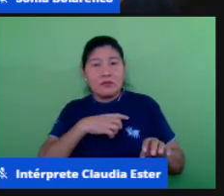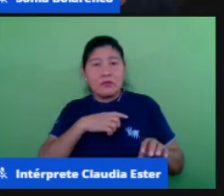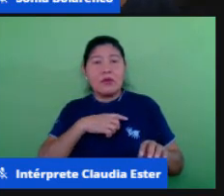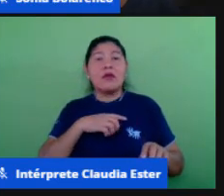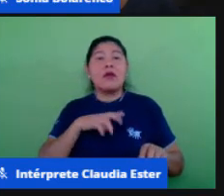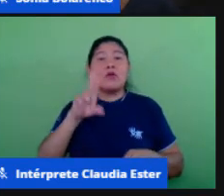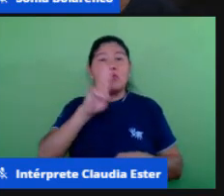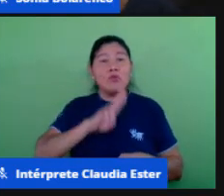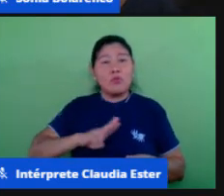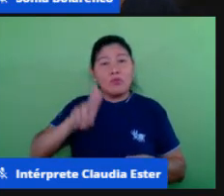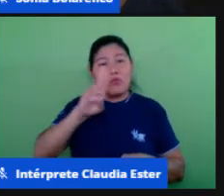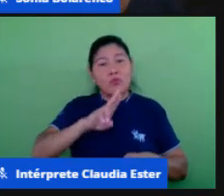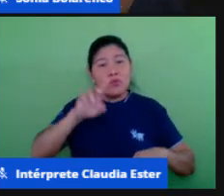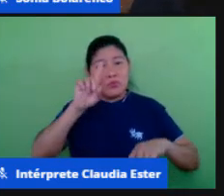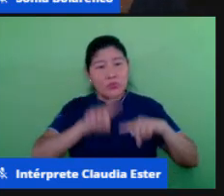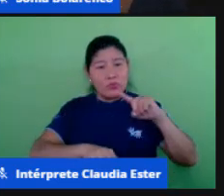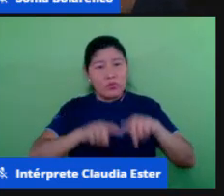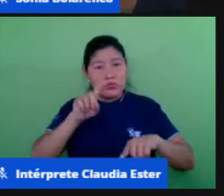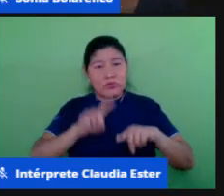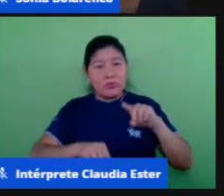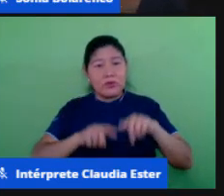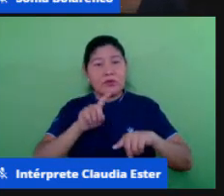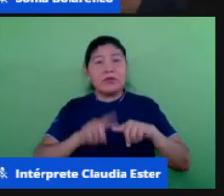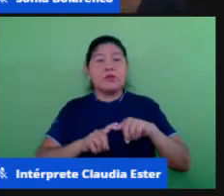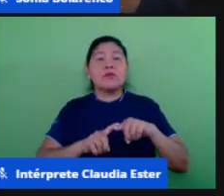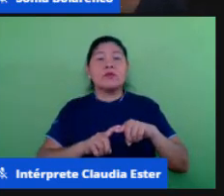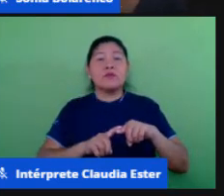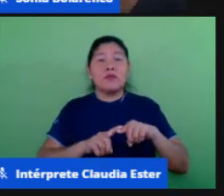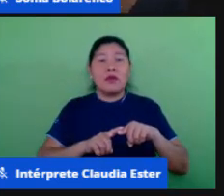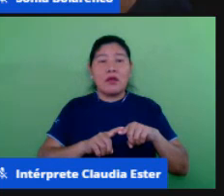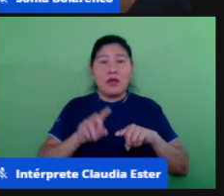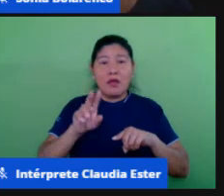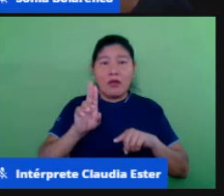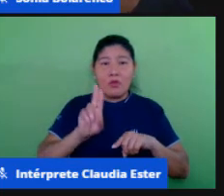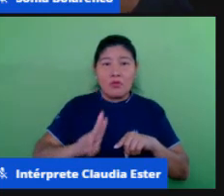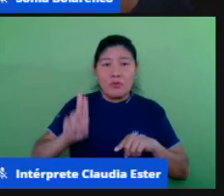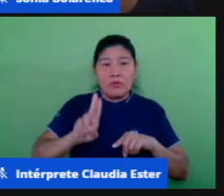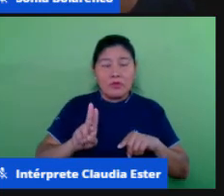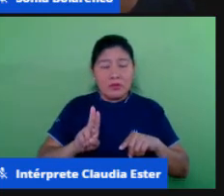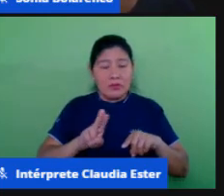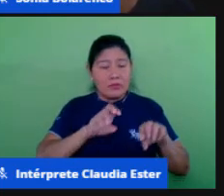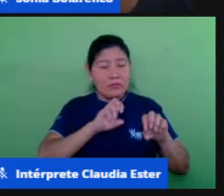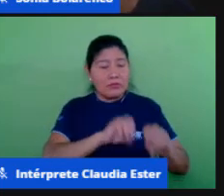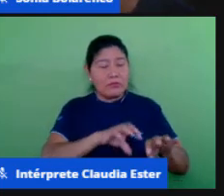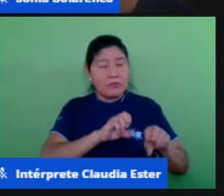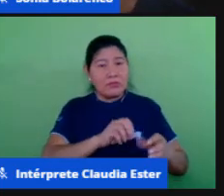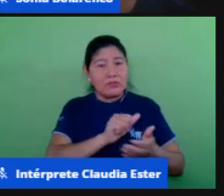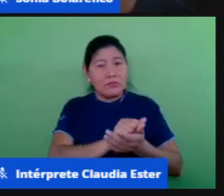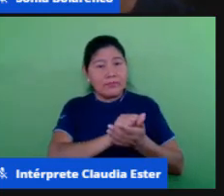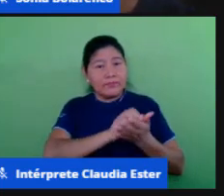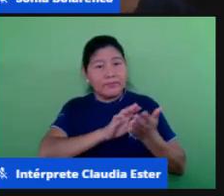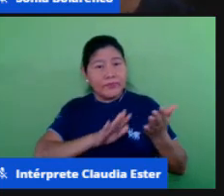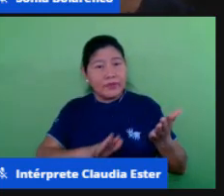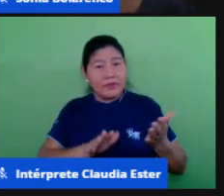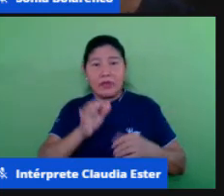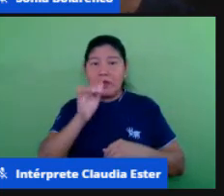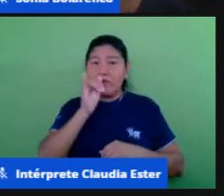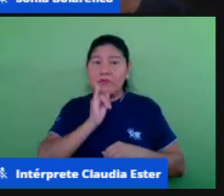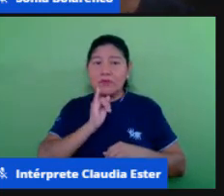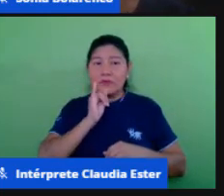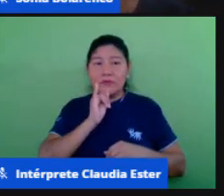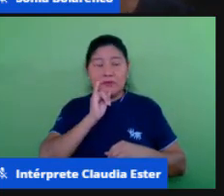equipamento em um determinado tipo de atividade a exemplo da educação e o ensino